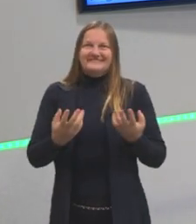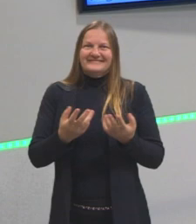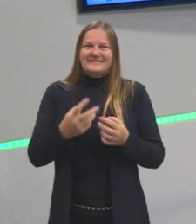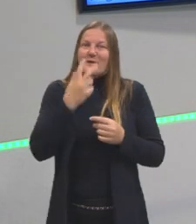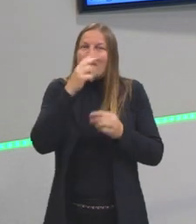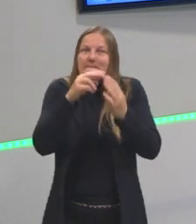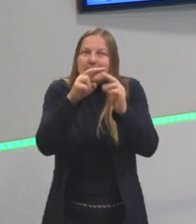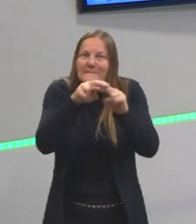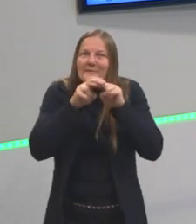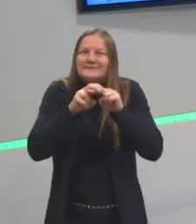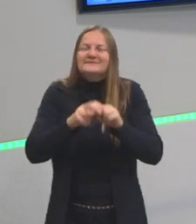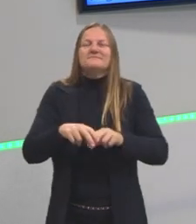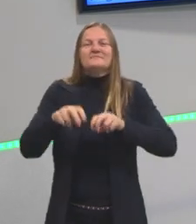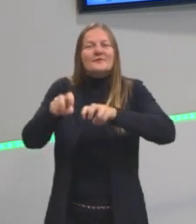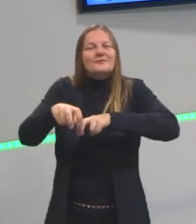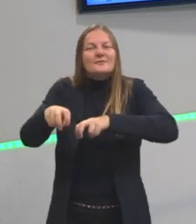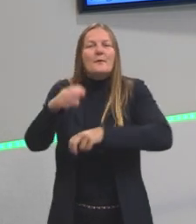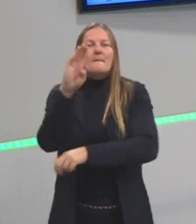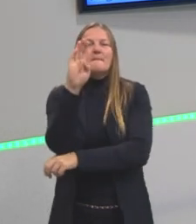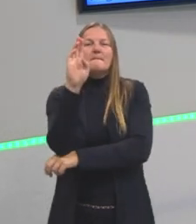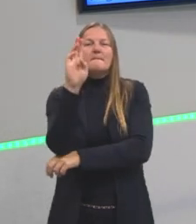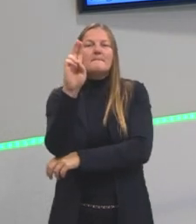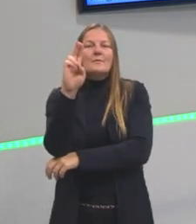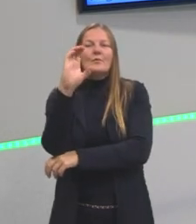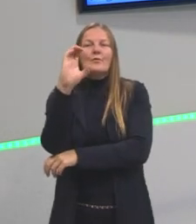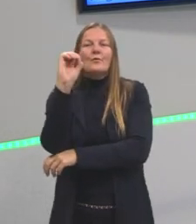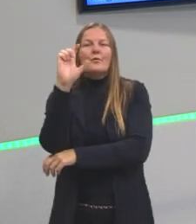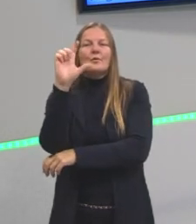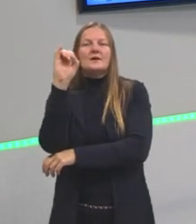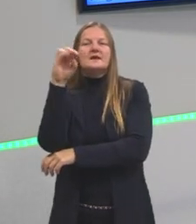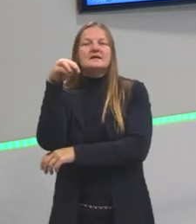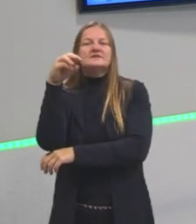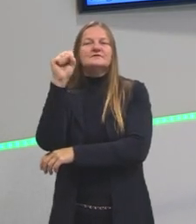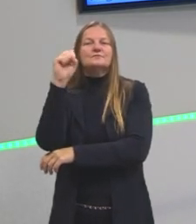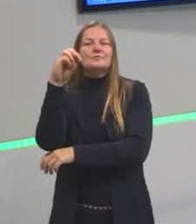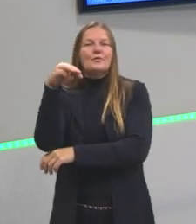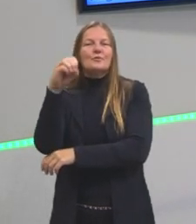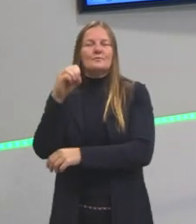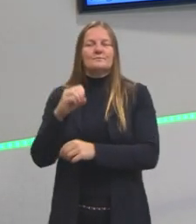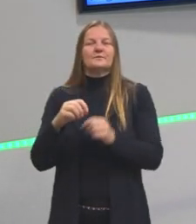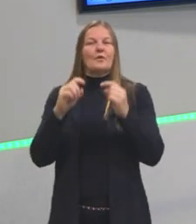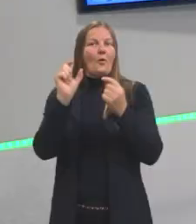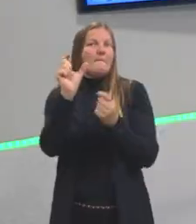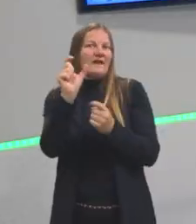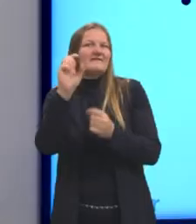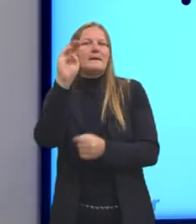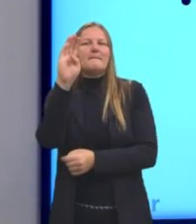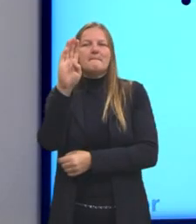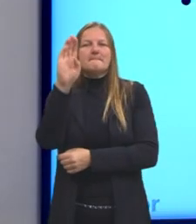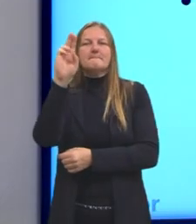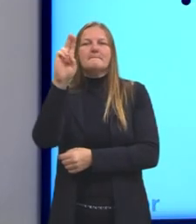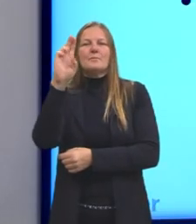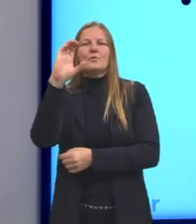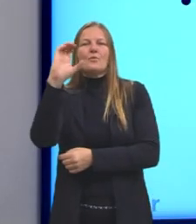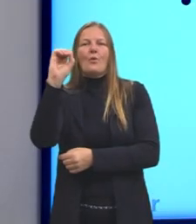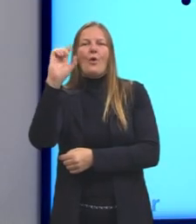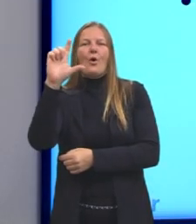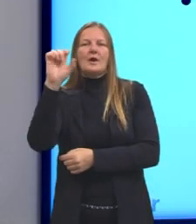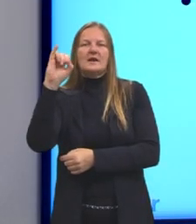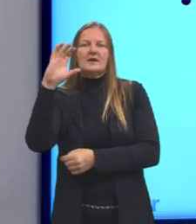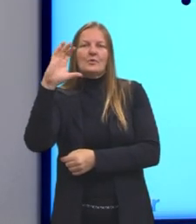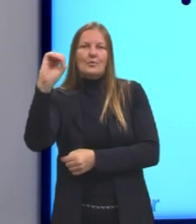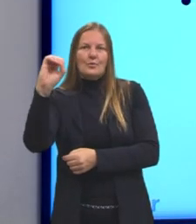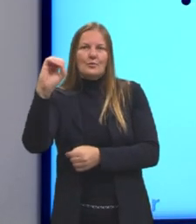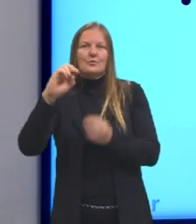vida no campo, que é o bucolismo, que é sobre isso que a gente está falando. Por que é bucólico? Eu acho que a característica mais importante, essa